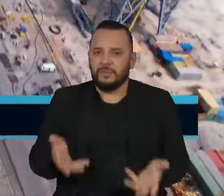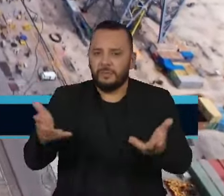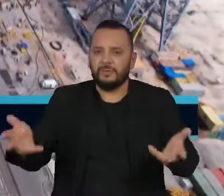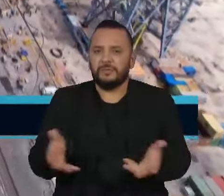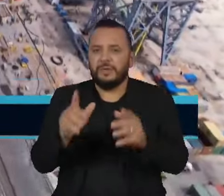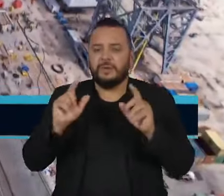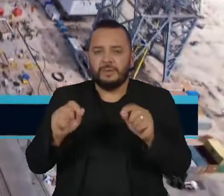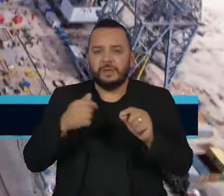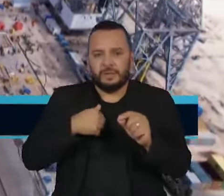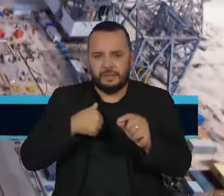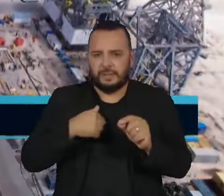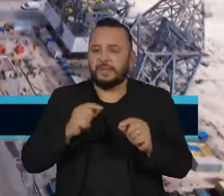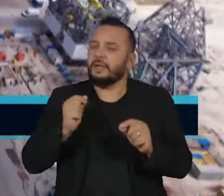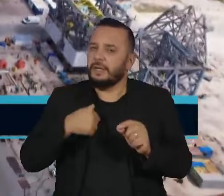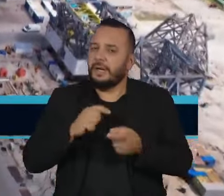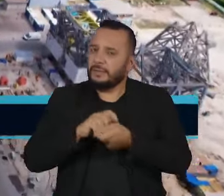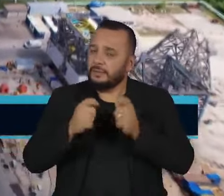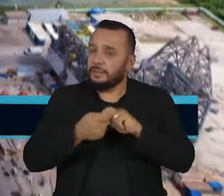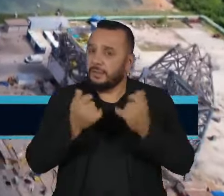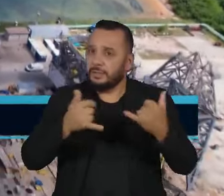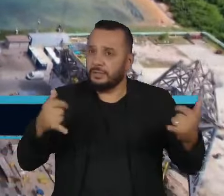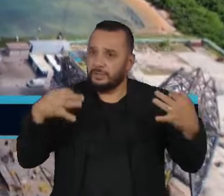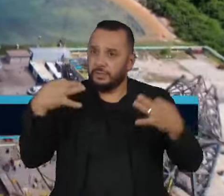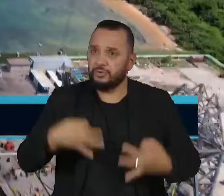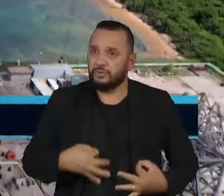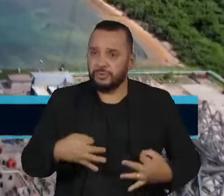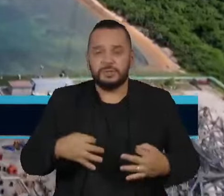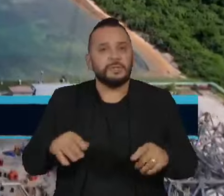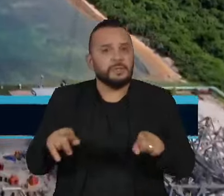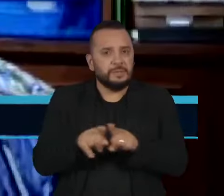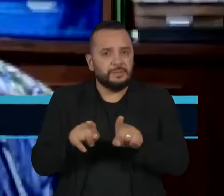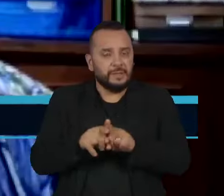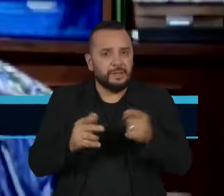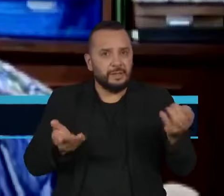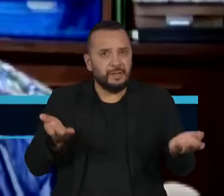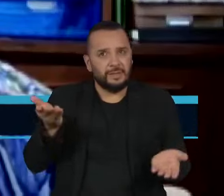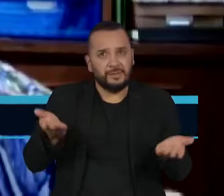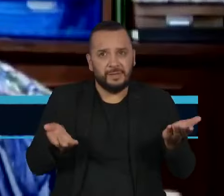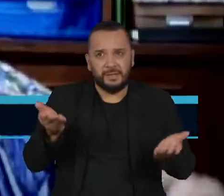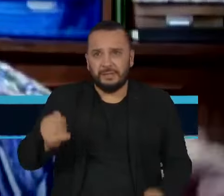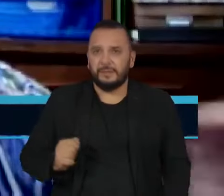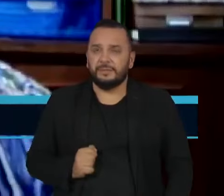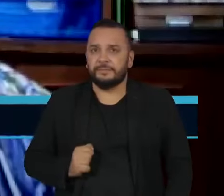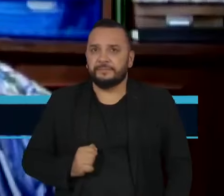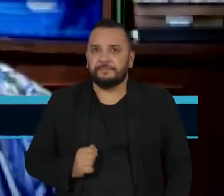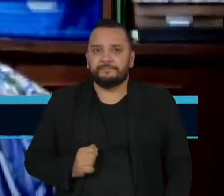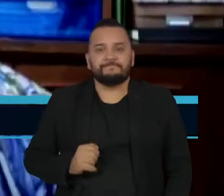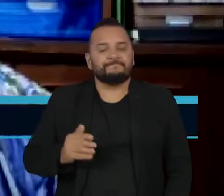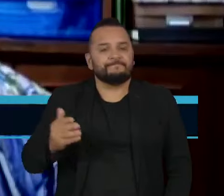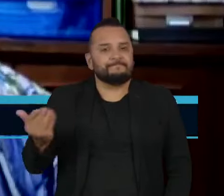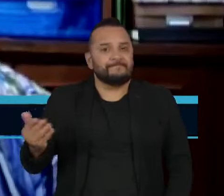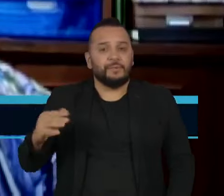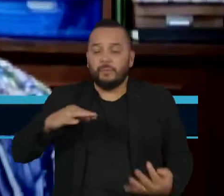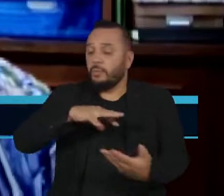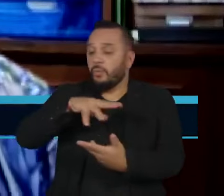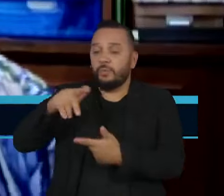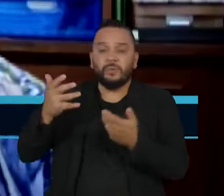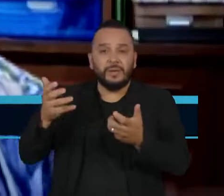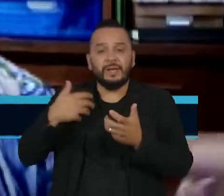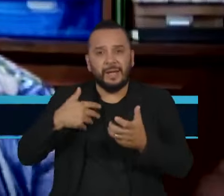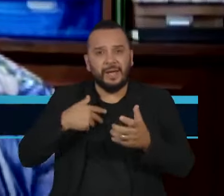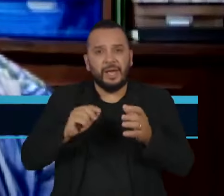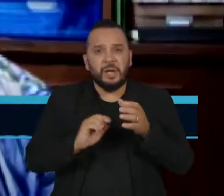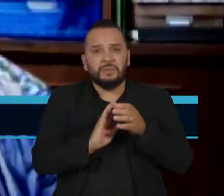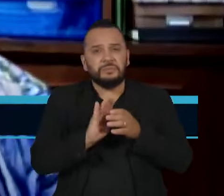transição energética justa, inclusiva e equilibrada. O mundo inteiro tem que caminhar para a descarbonização. E o